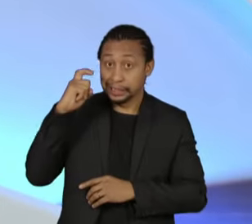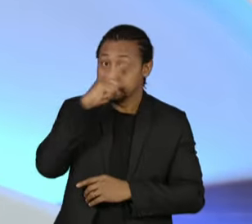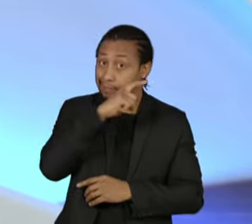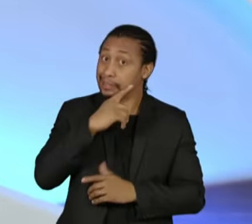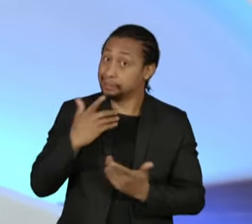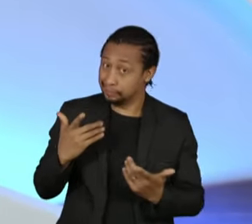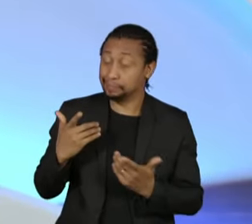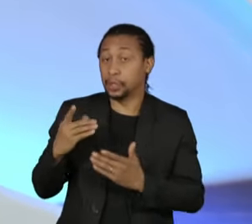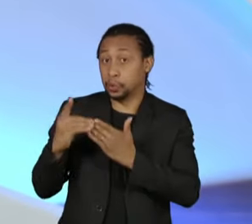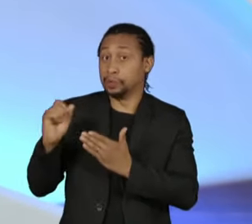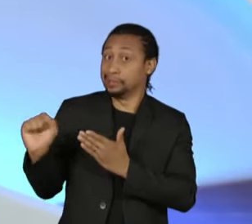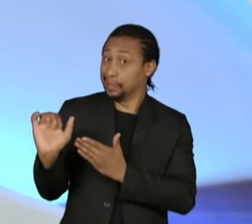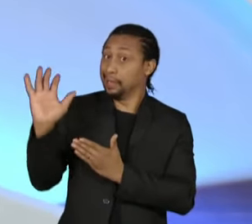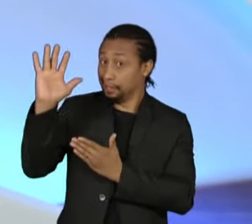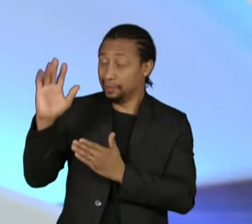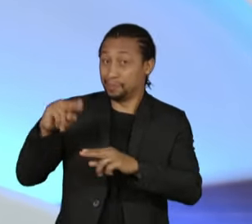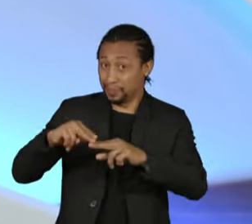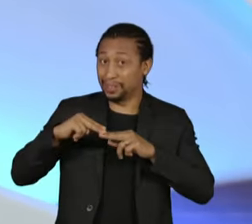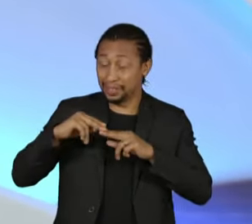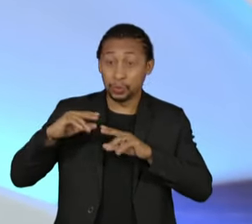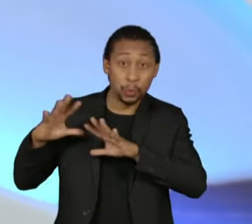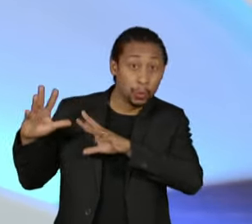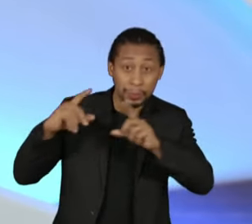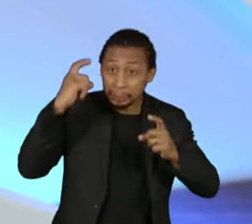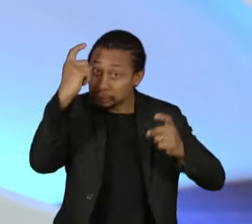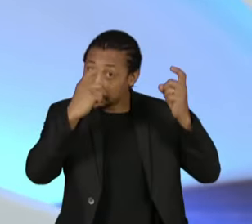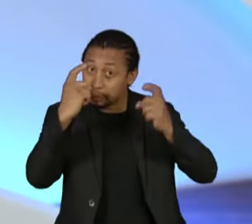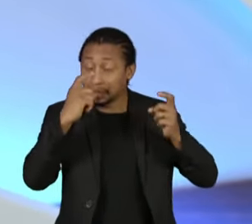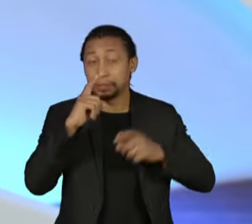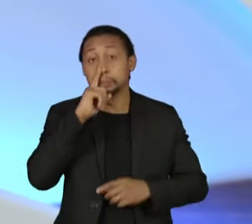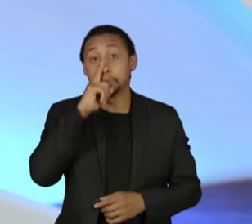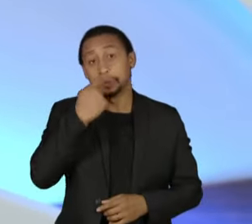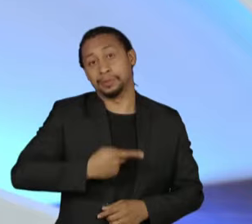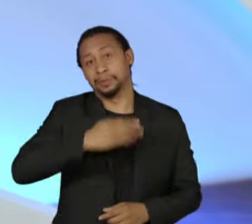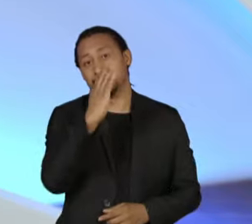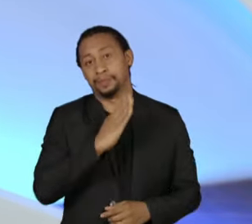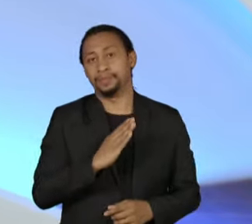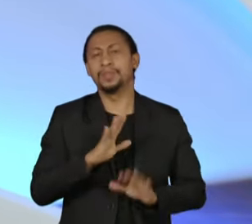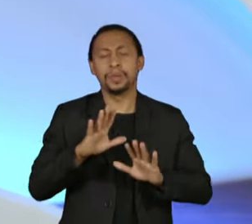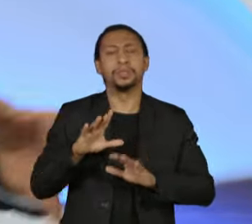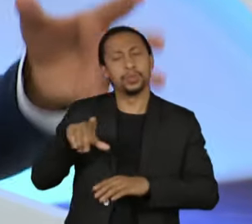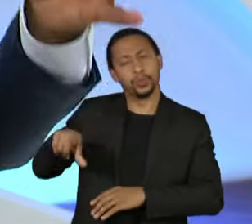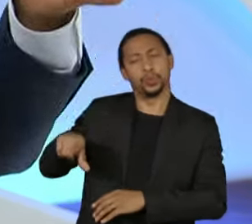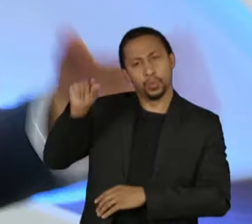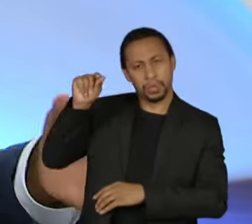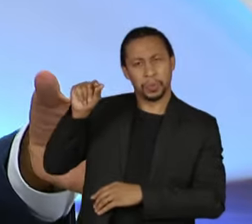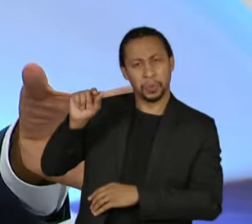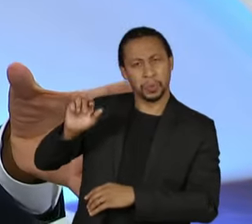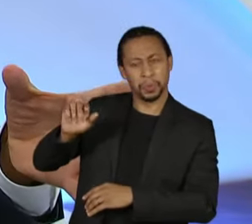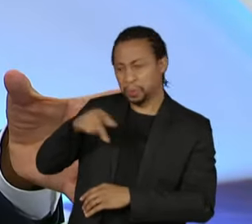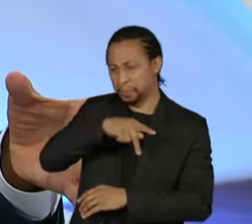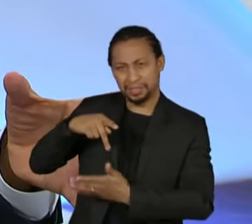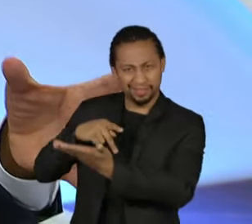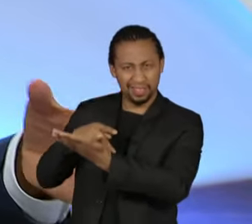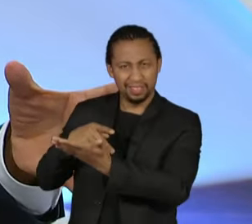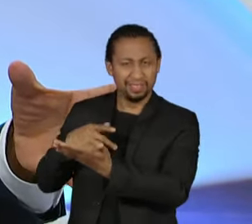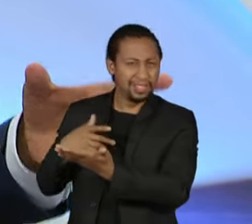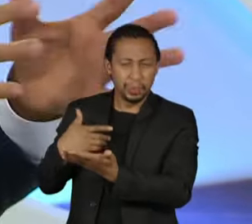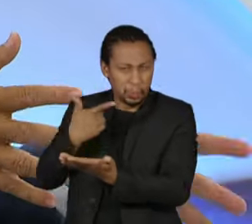falando que o Brasil escolheu um presidente que não é um amador, é um presidente que já foi presidente há 8